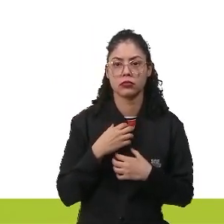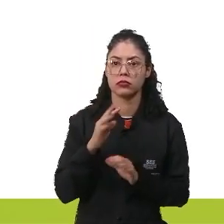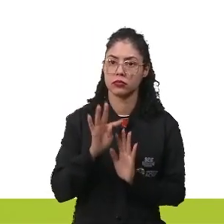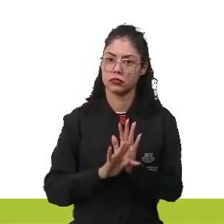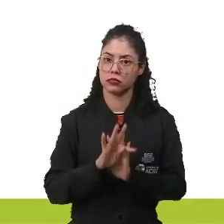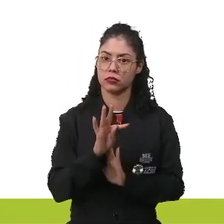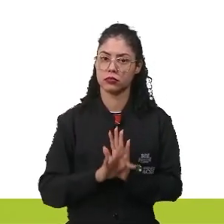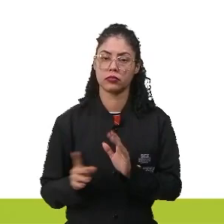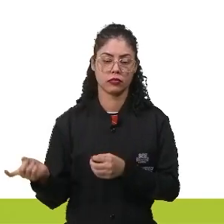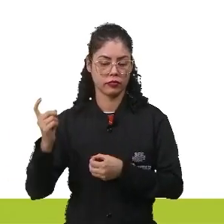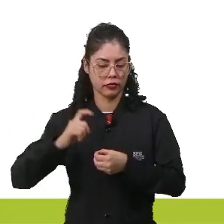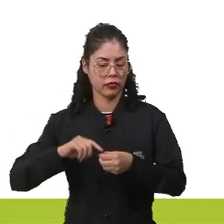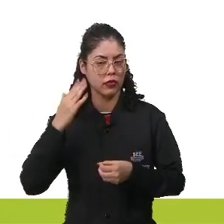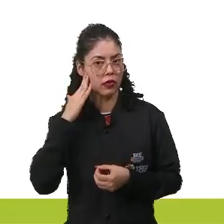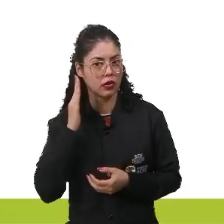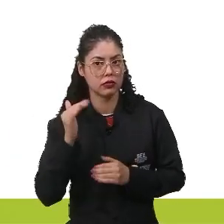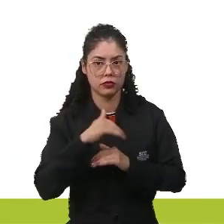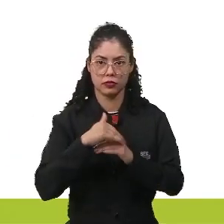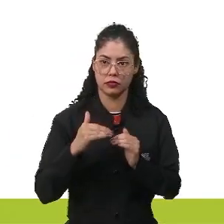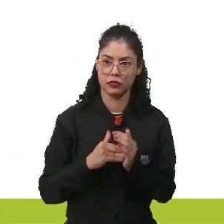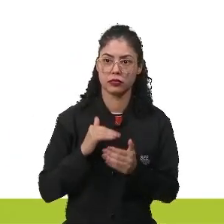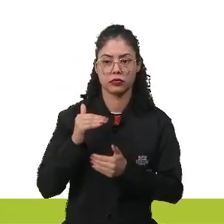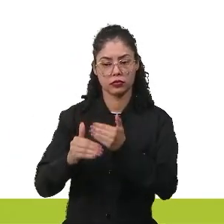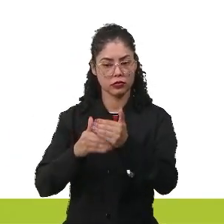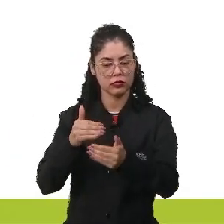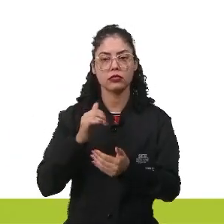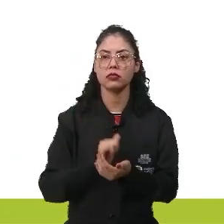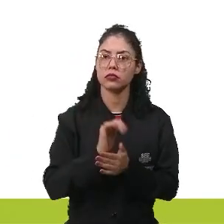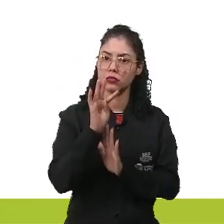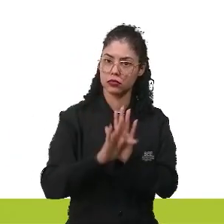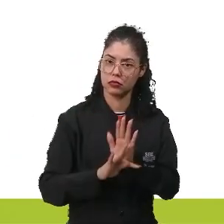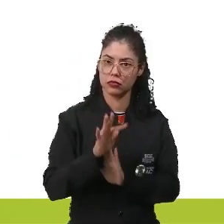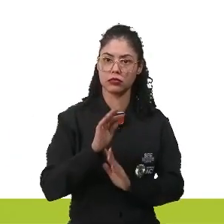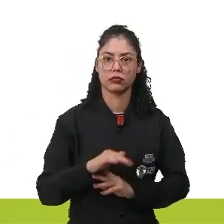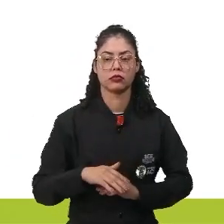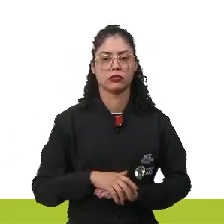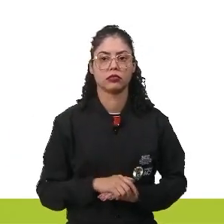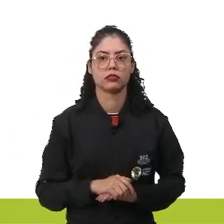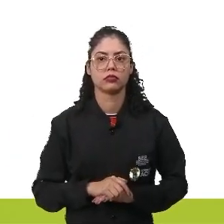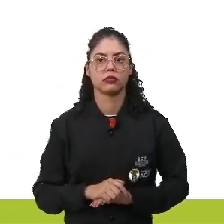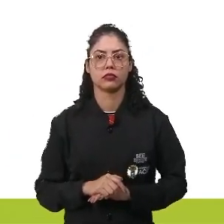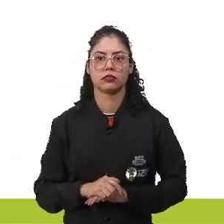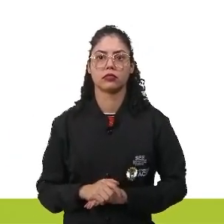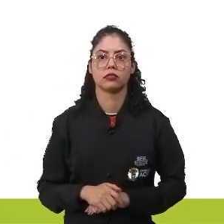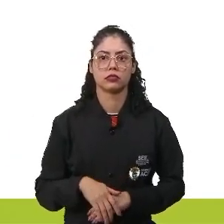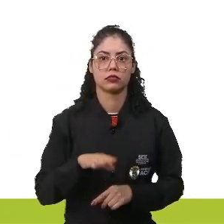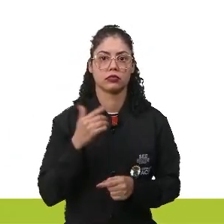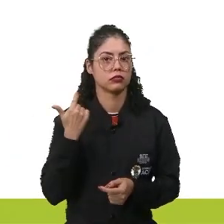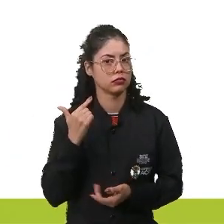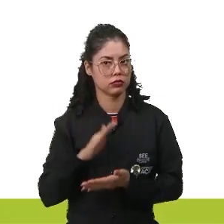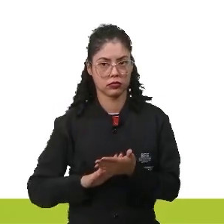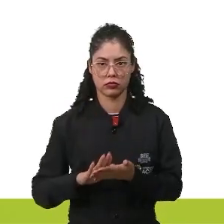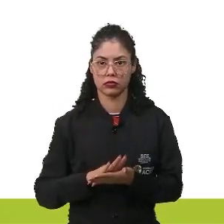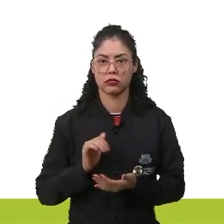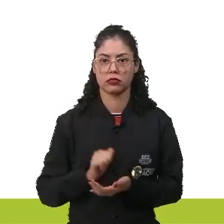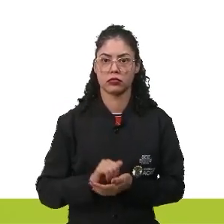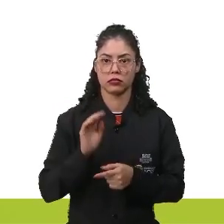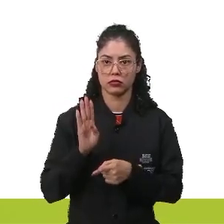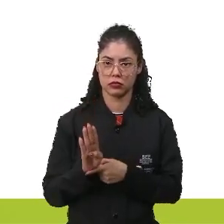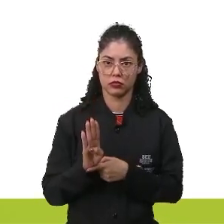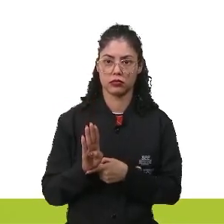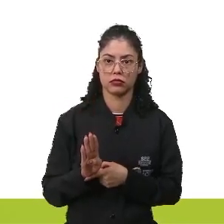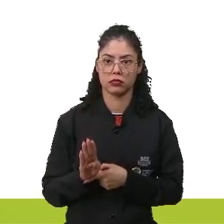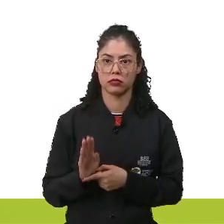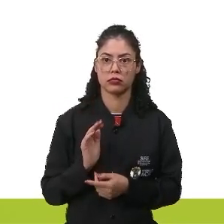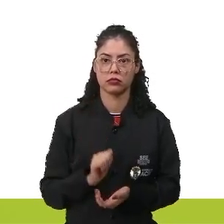sempre voltar ao texto entendendo todo o contexto da Revolução Francesa e da declaração dos direitos do homem e cidadão. Então, não tem como ser. A letra A.